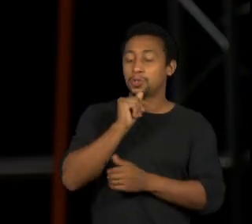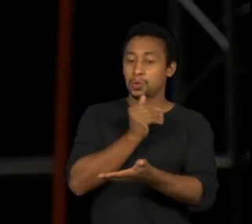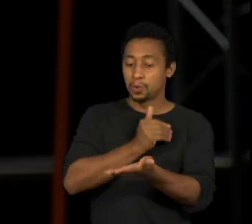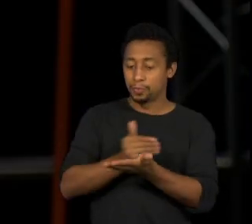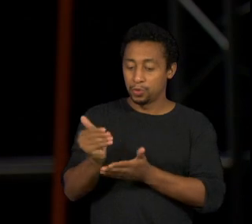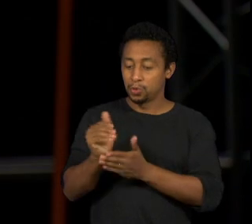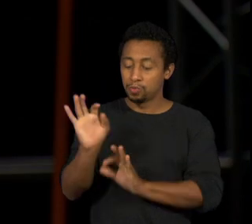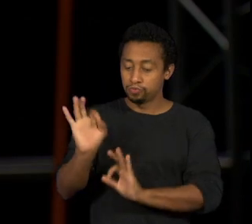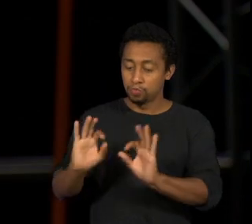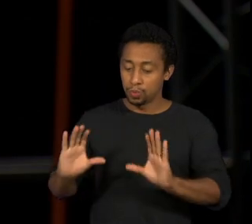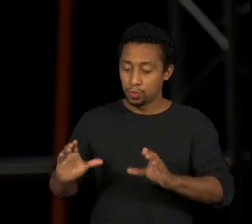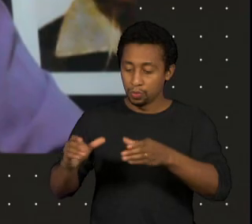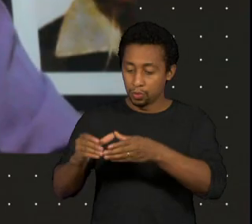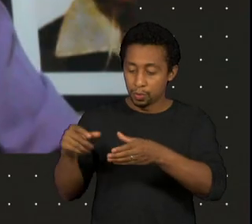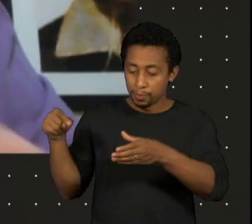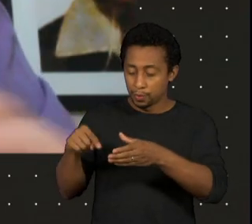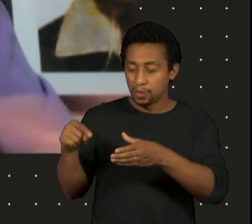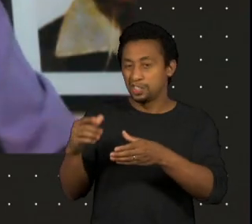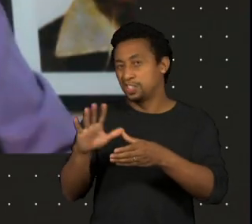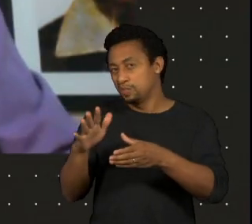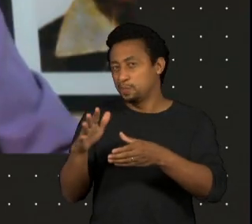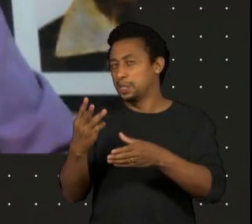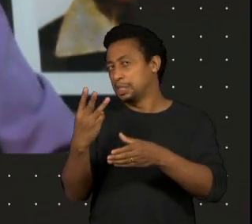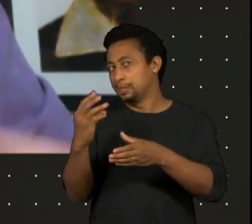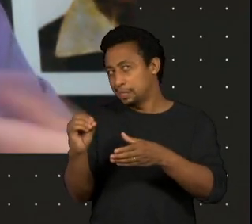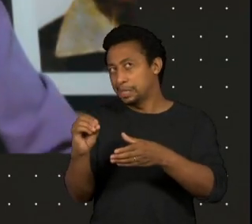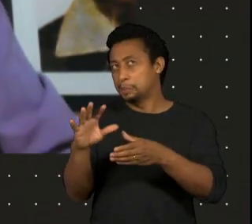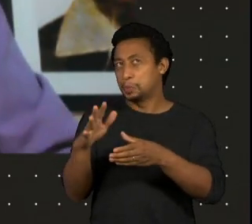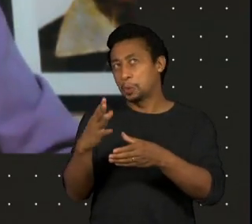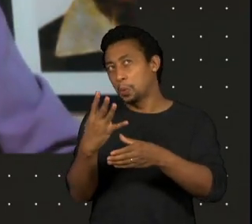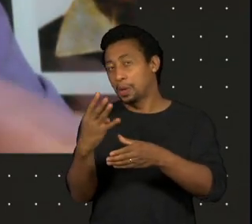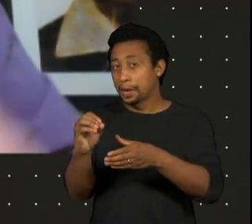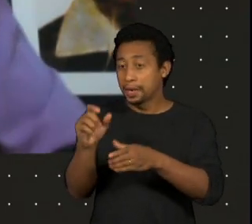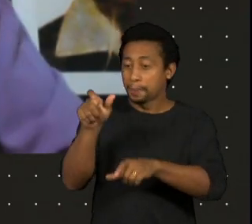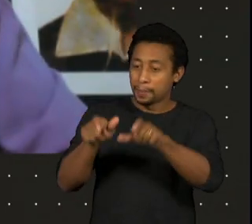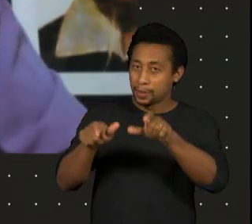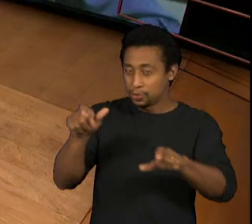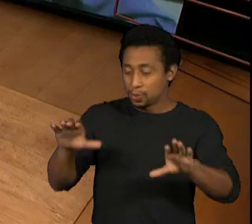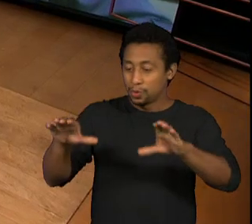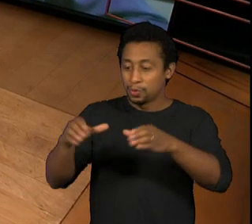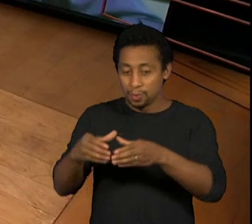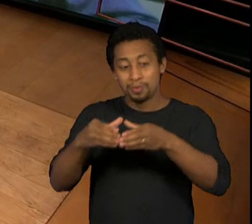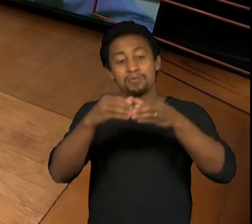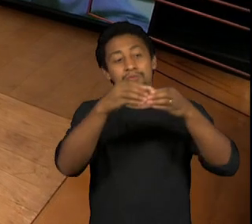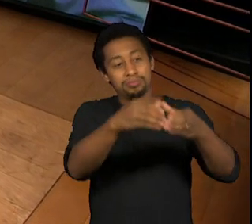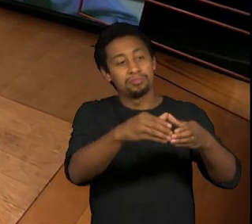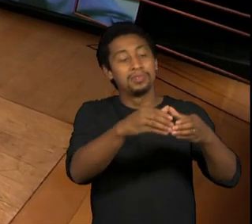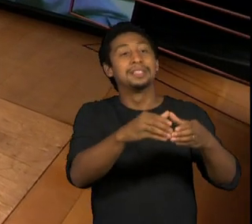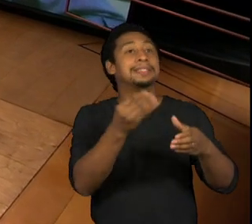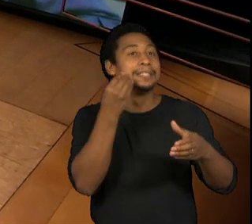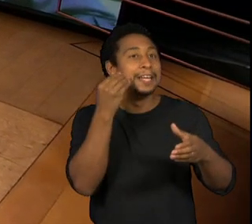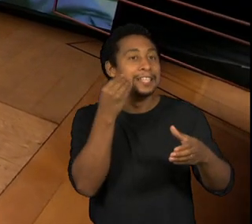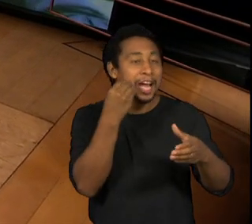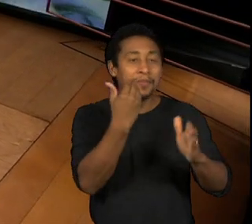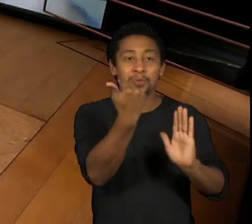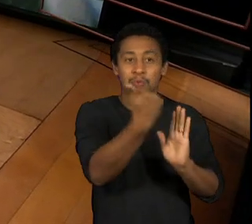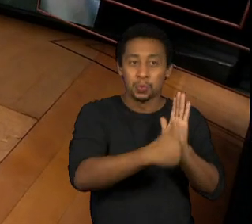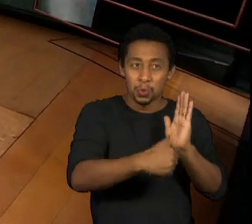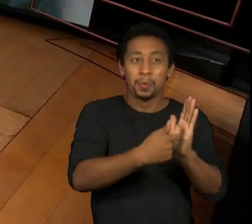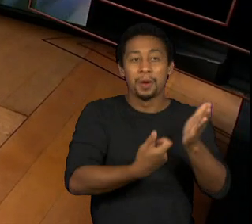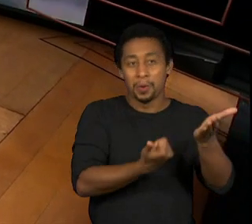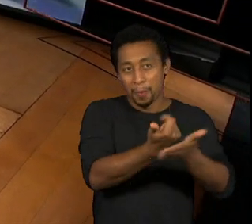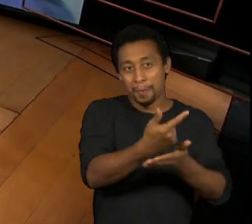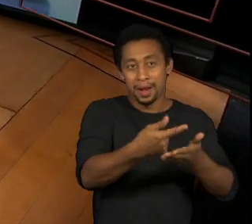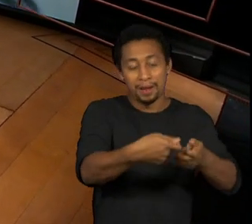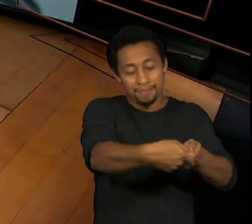organizava esses grupos de 30, 40, 50 pessoas, ia no teatro, conseguia um ingresso mais barato. E depois tinha umas